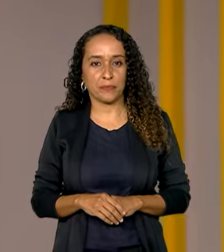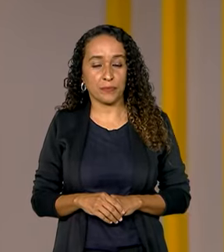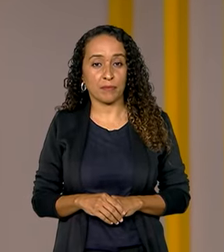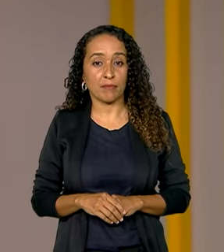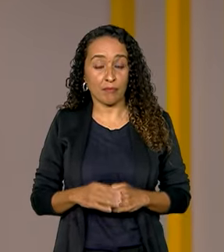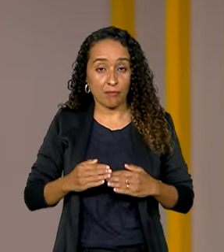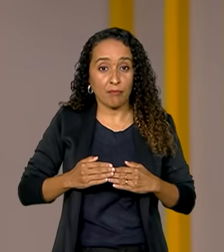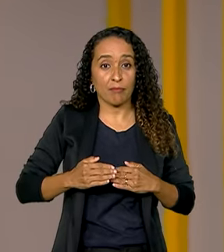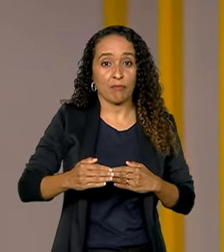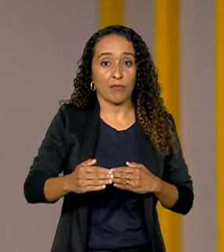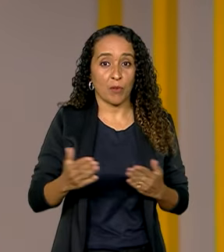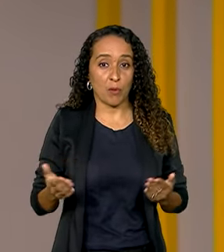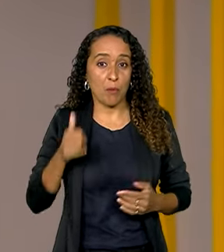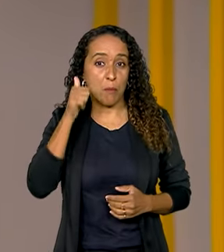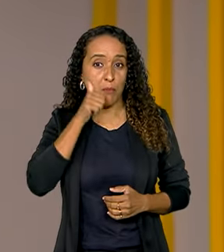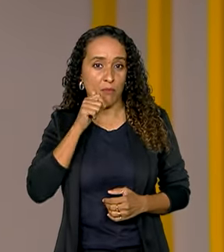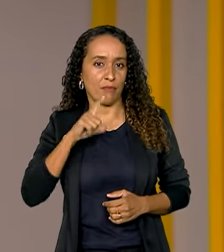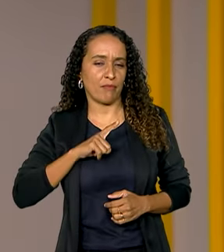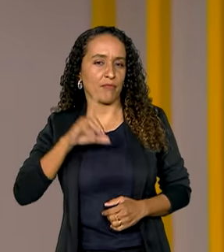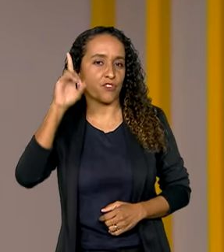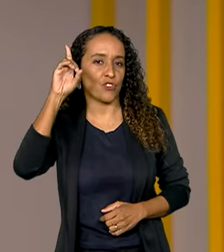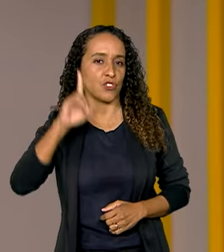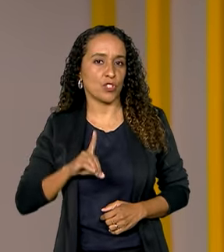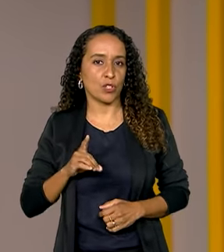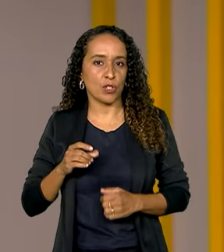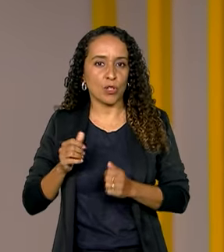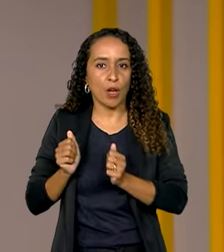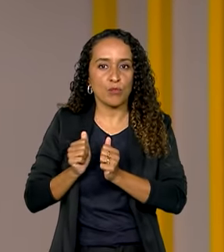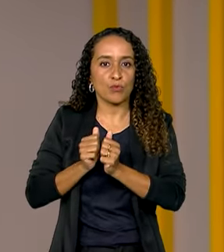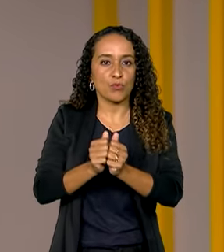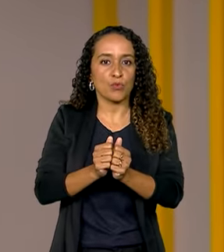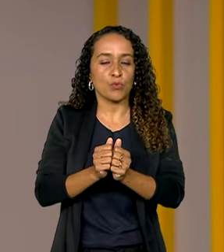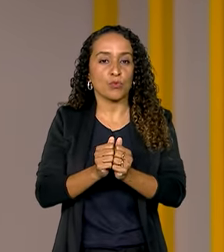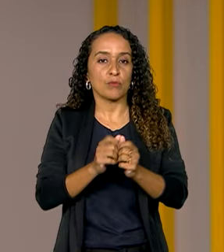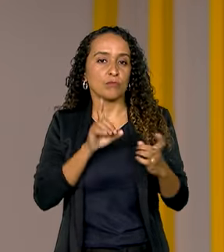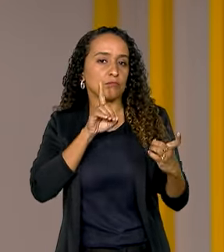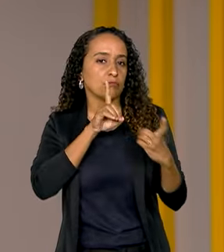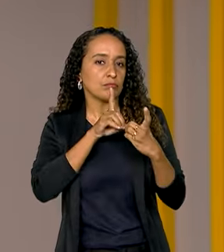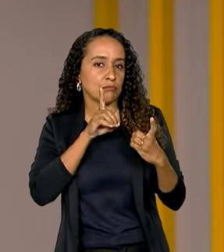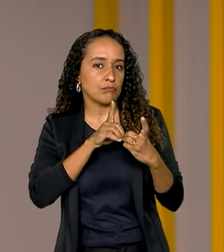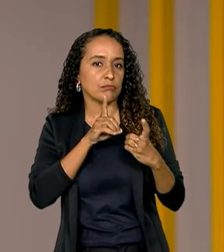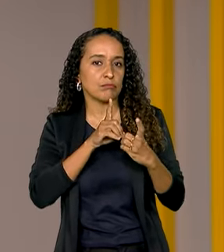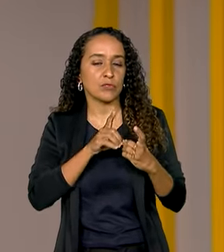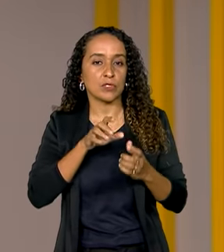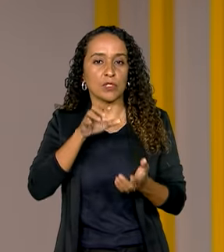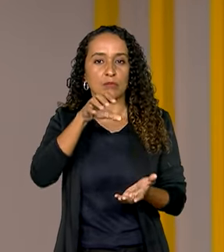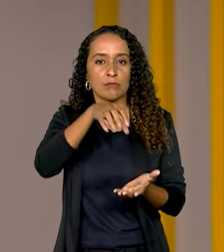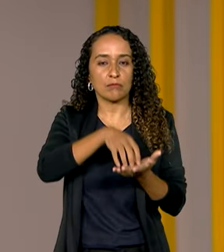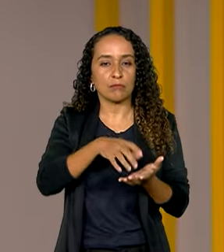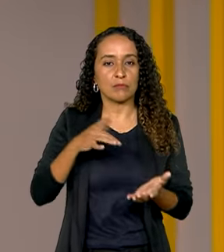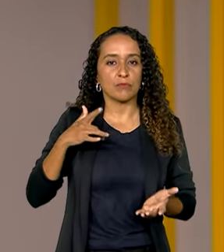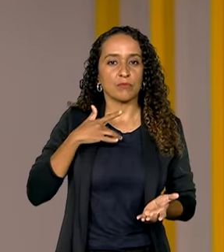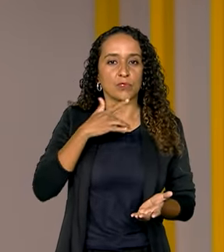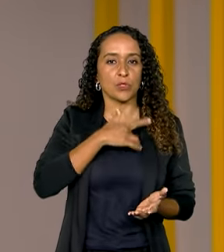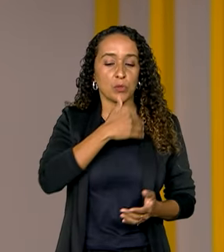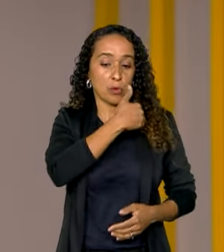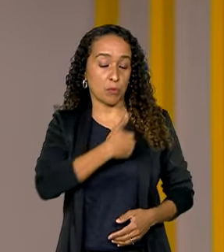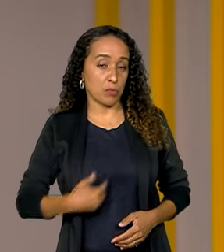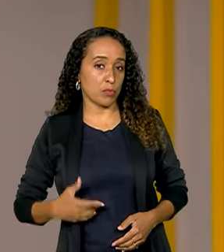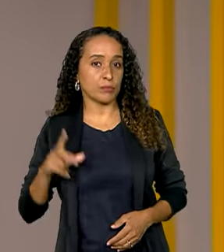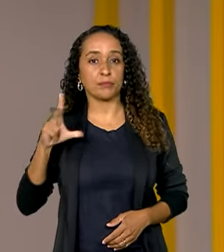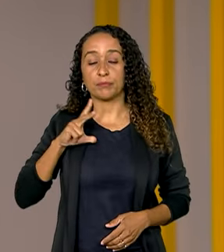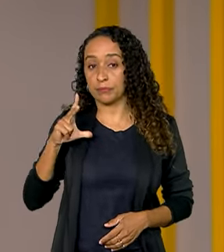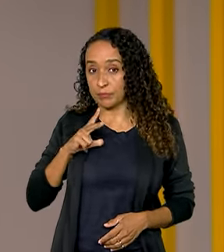A partir de agora, mulheres terão direito a acompanhante nos atendimentos realizados em serviços de saúde públicos e